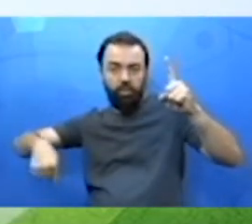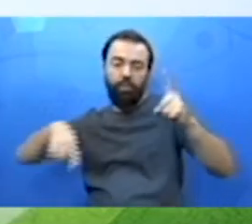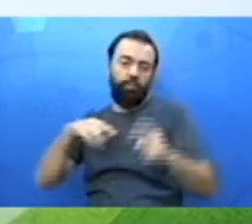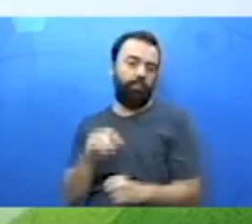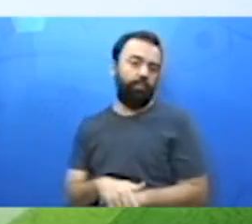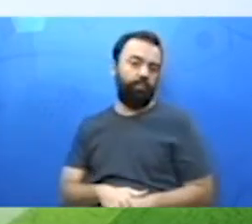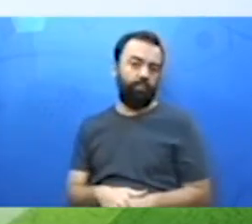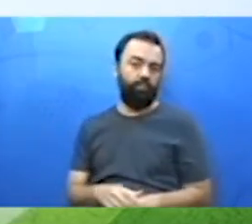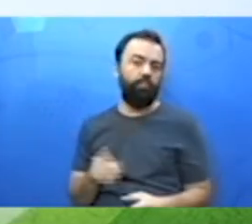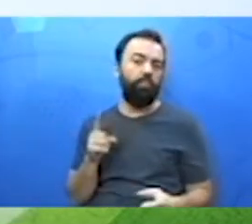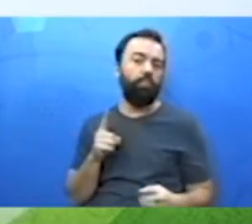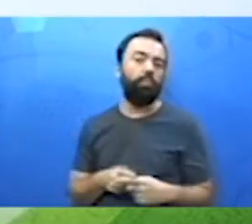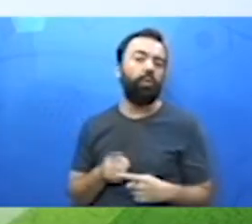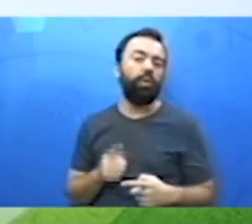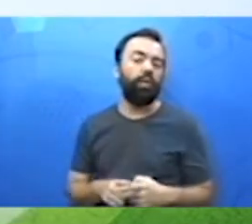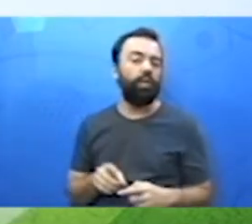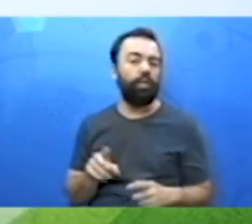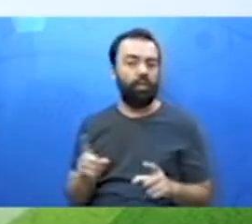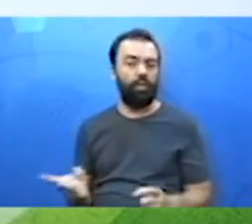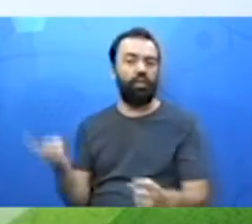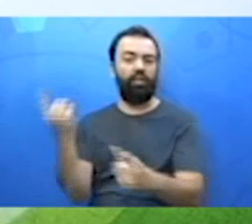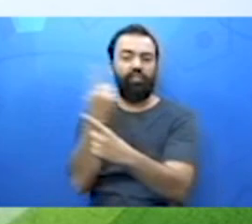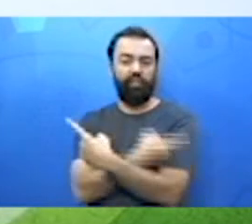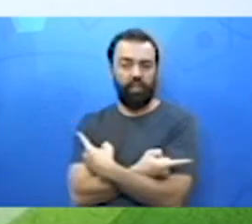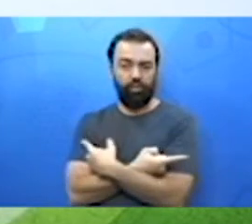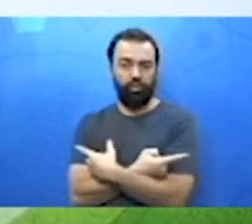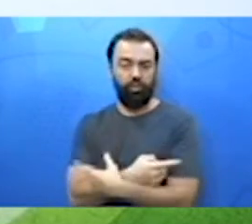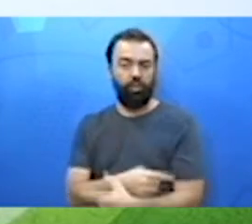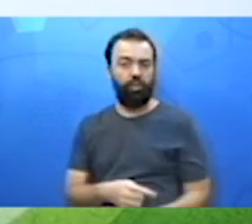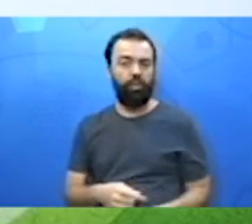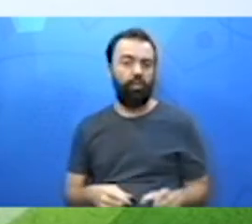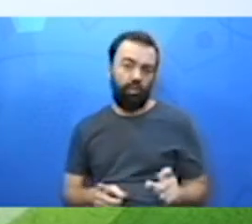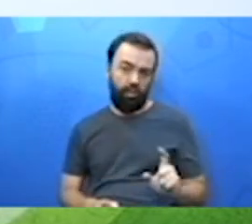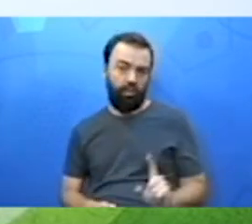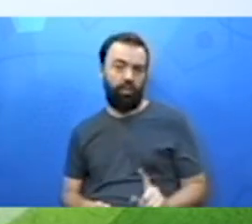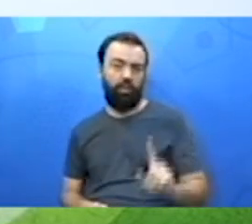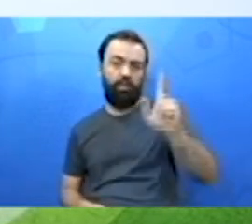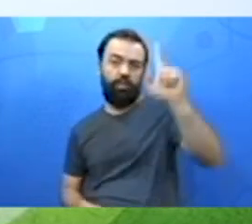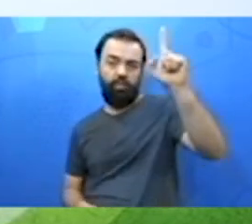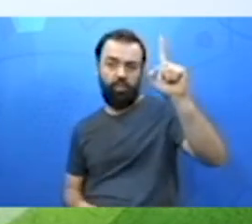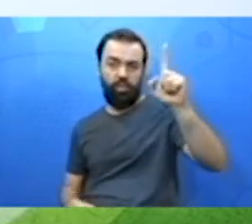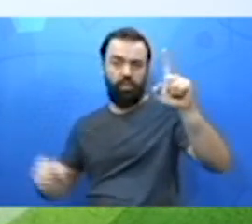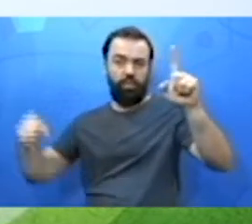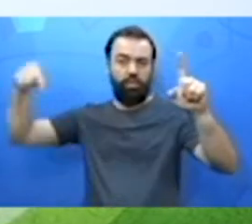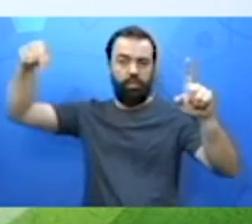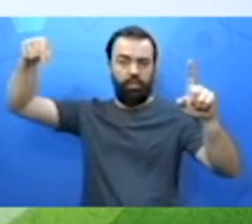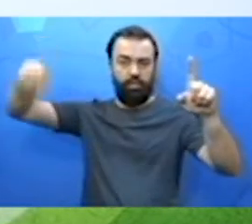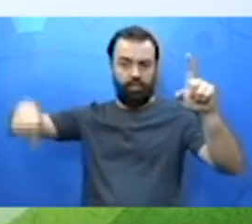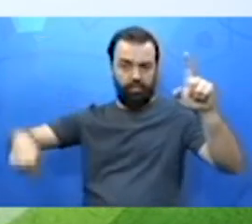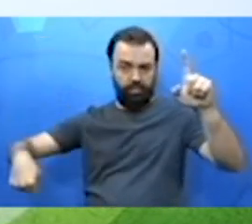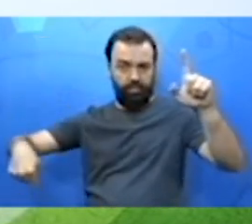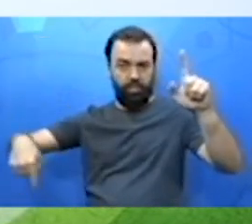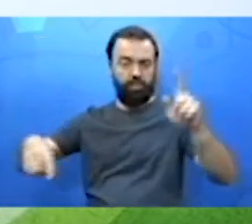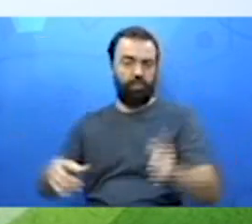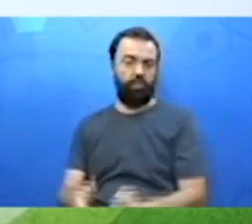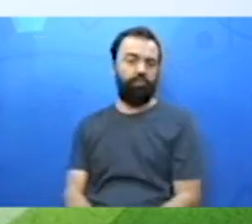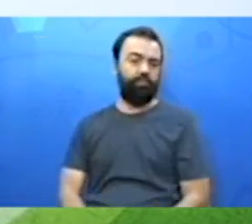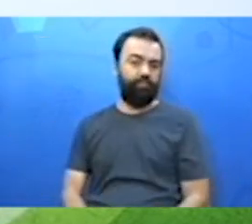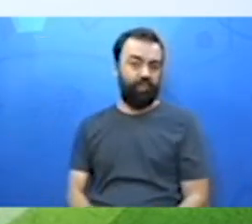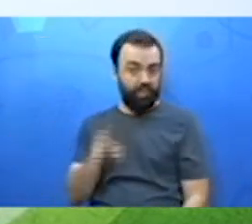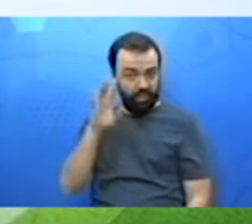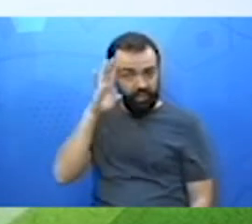Por que que é inversamente? Porque aumentou de um lado e diminuiu do outro, certo?